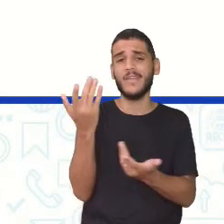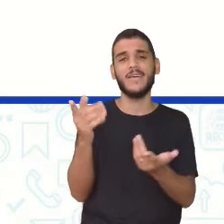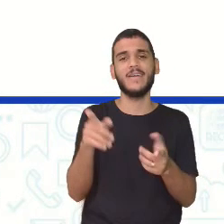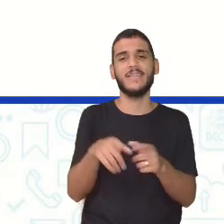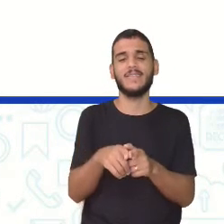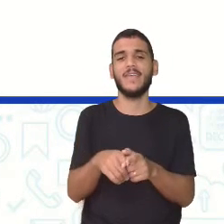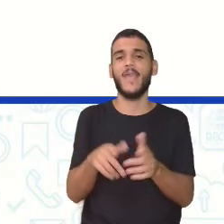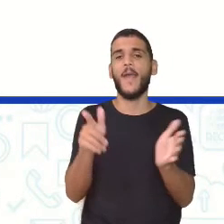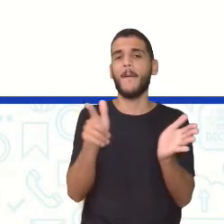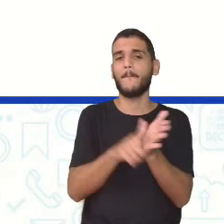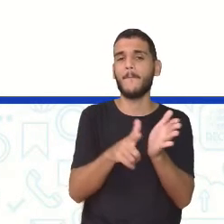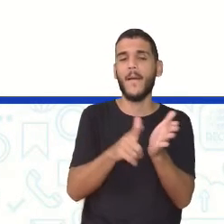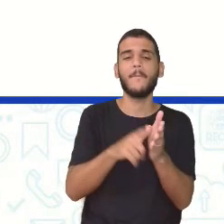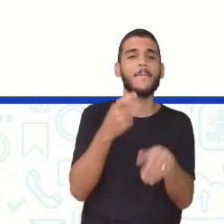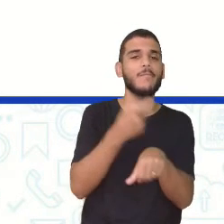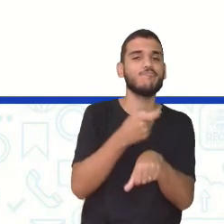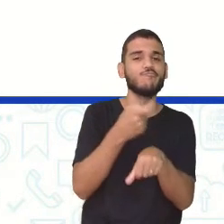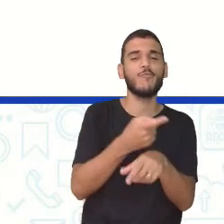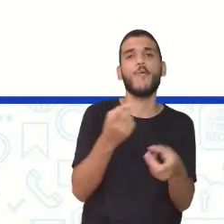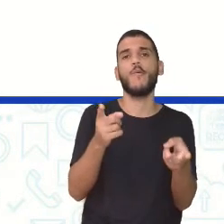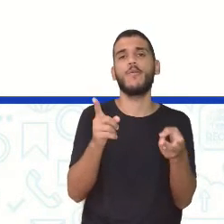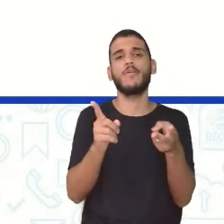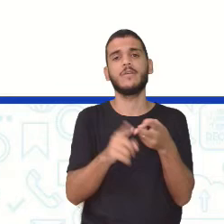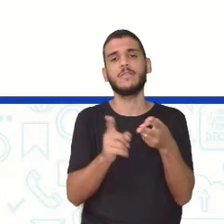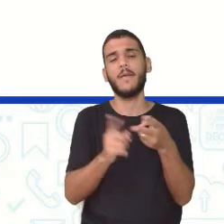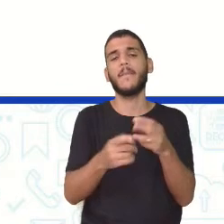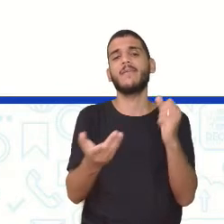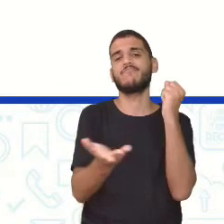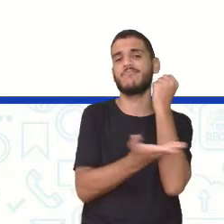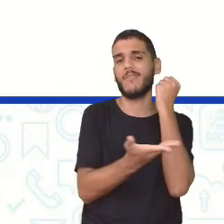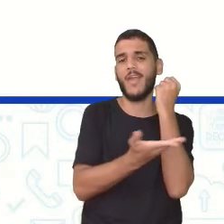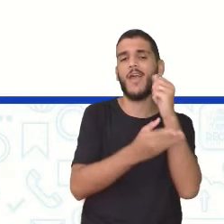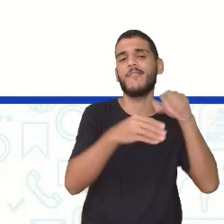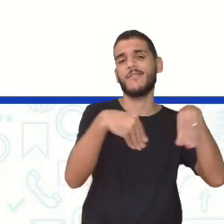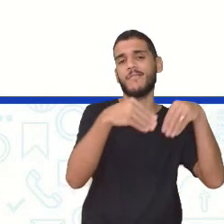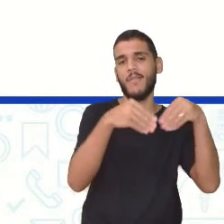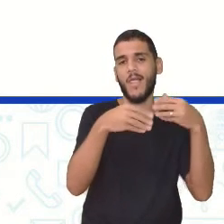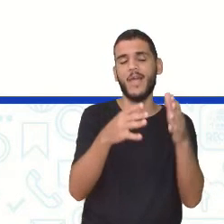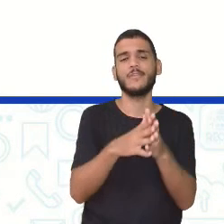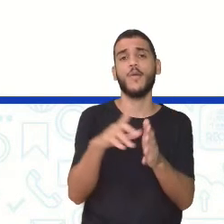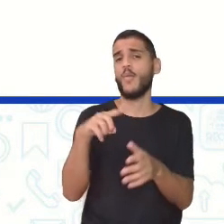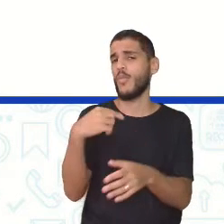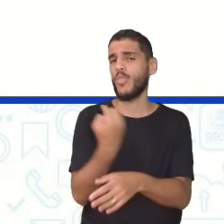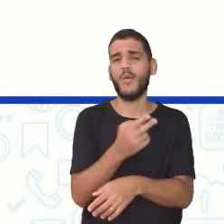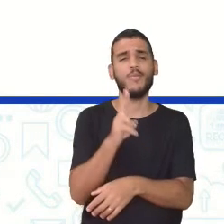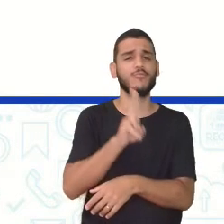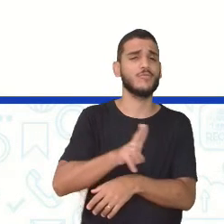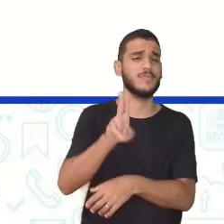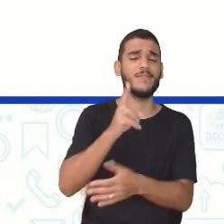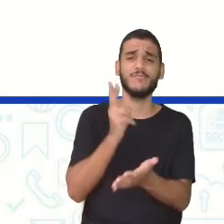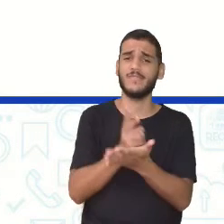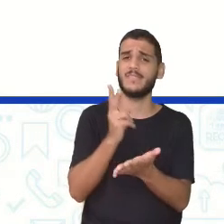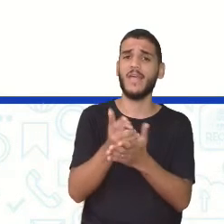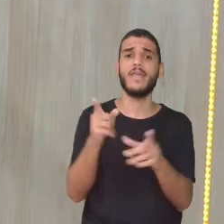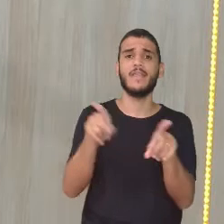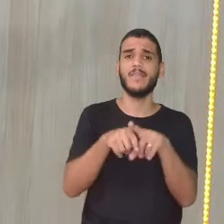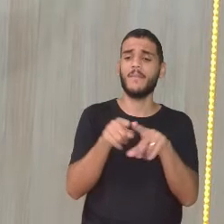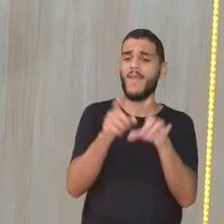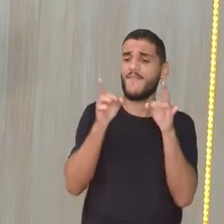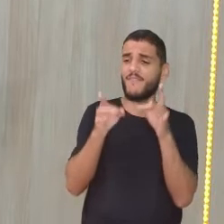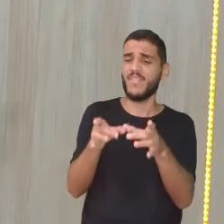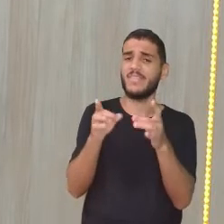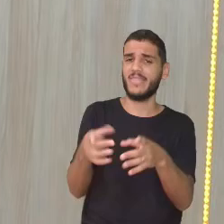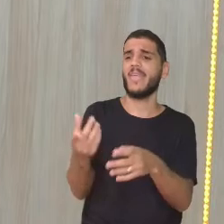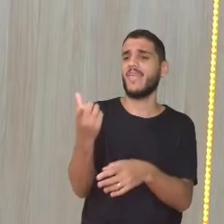Papelão, separa garrafas pet, né? Porque essas coisas todo mundo termina usando, né? E vocês podem vender e